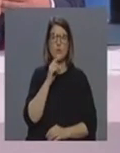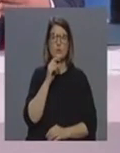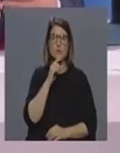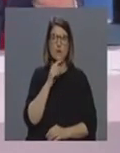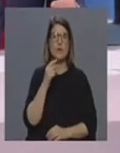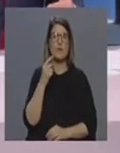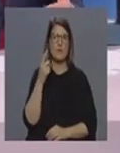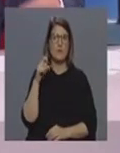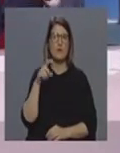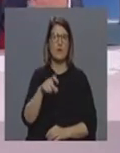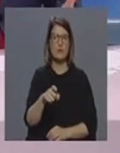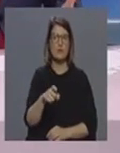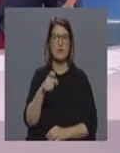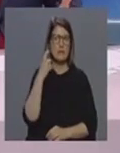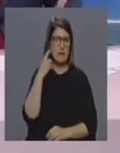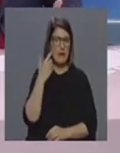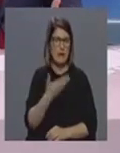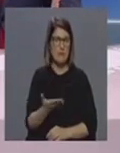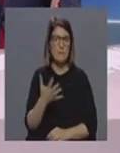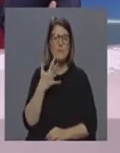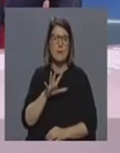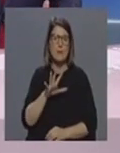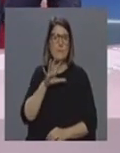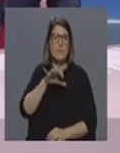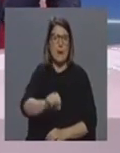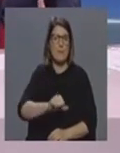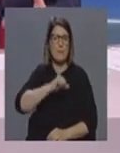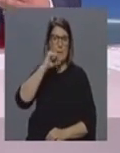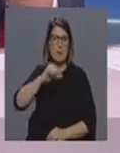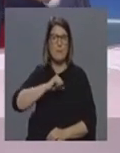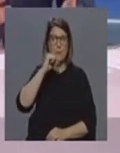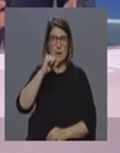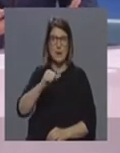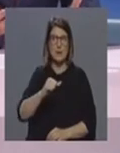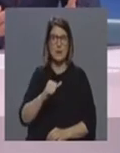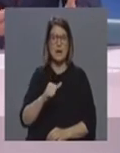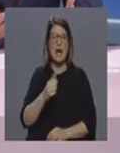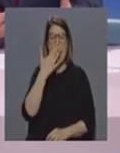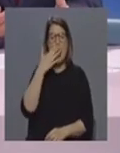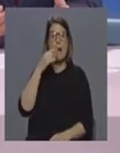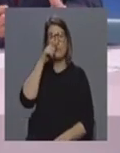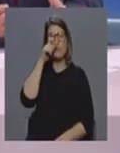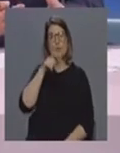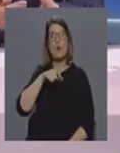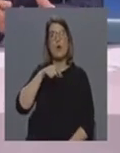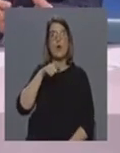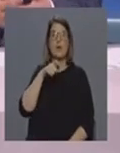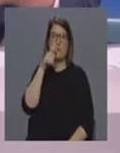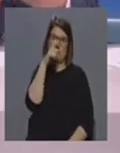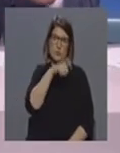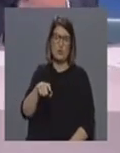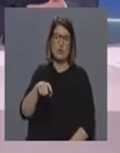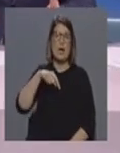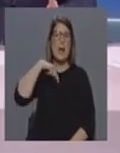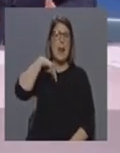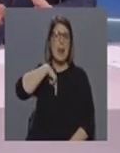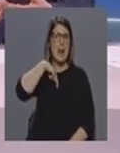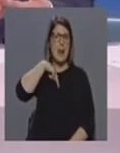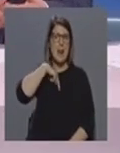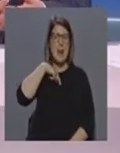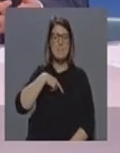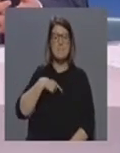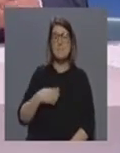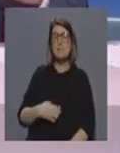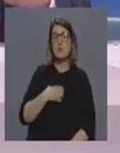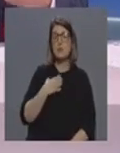aqui o vírus entre nós não detectado, ou seja, incubado em determinadas pessoas que não produzem sintomas